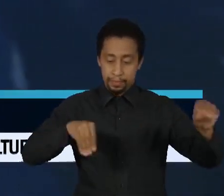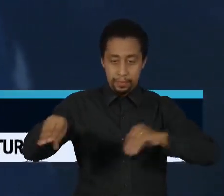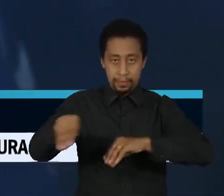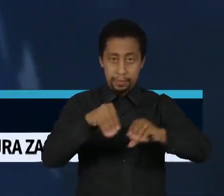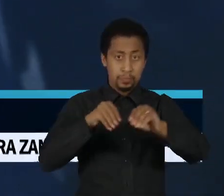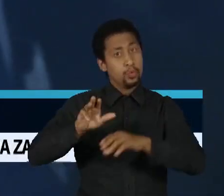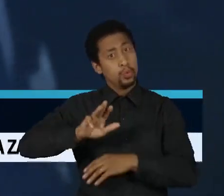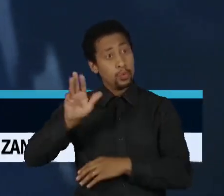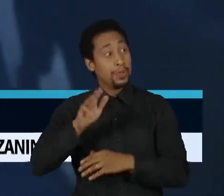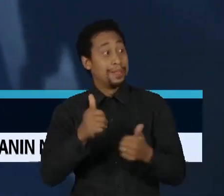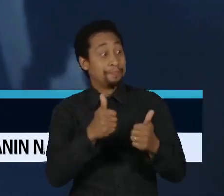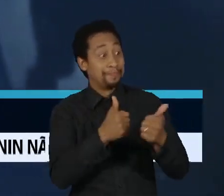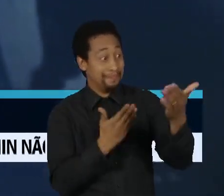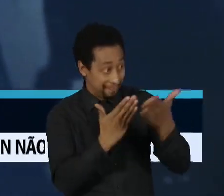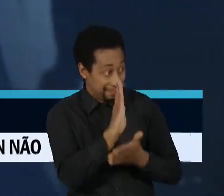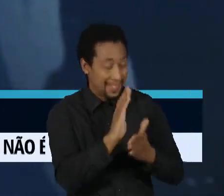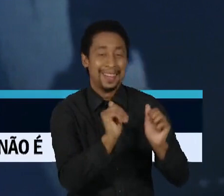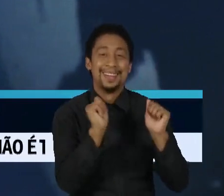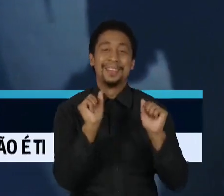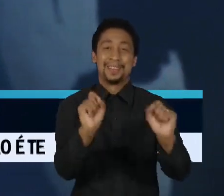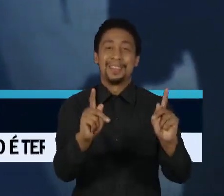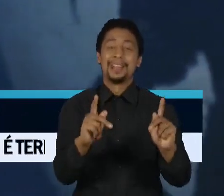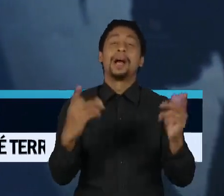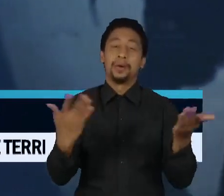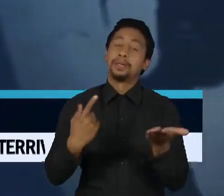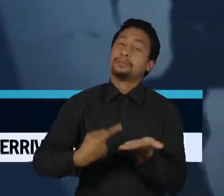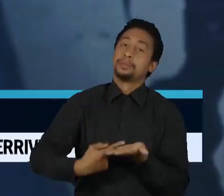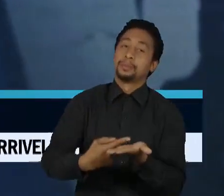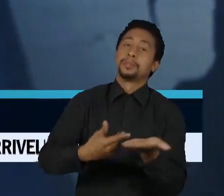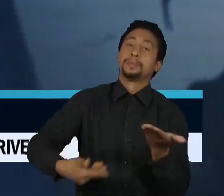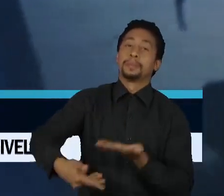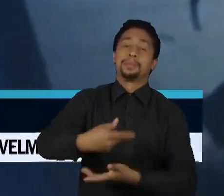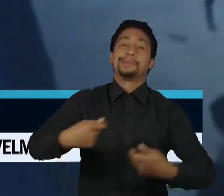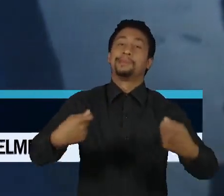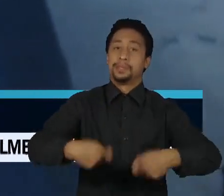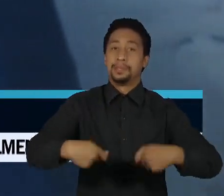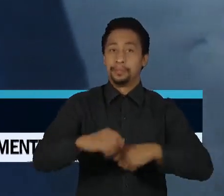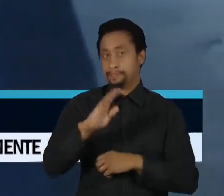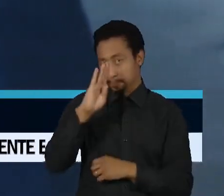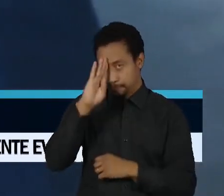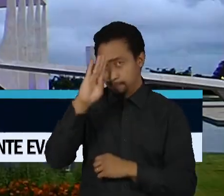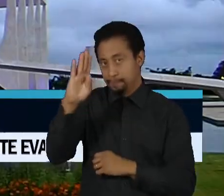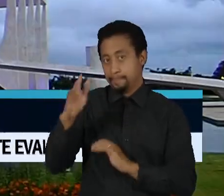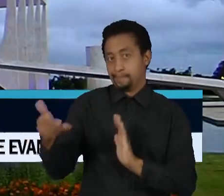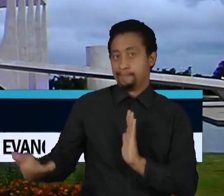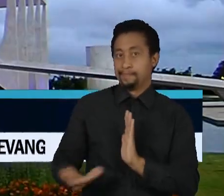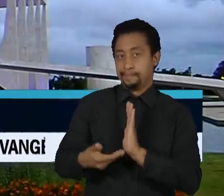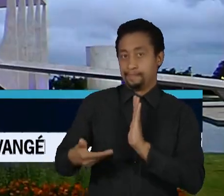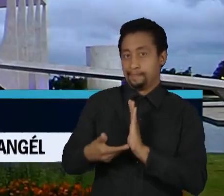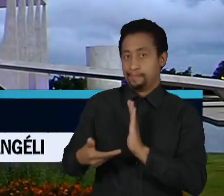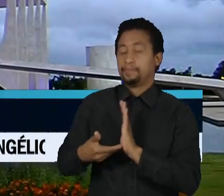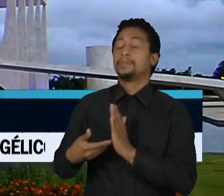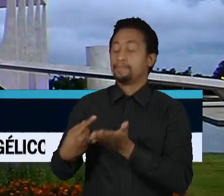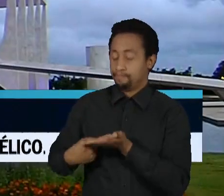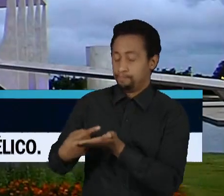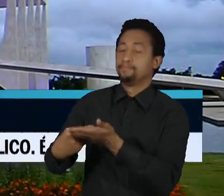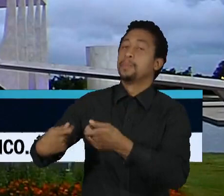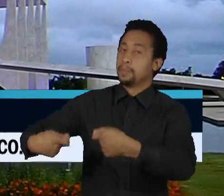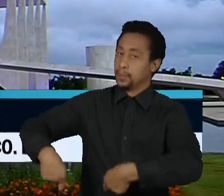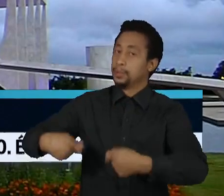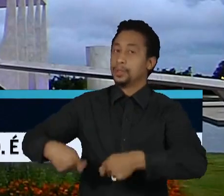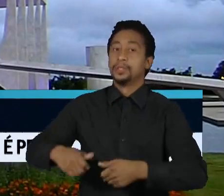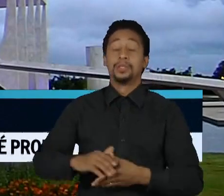Lula que vai precisar afinar a articulação política, principalmente na Câmara dos Deputados. O governo